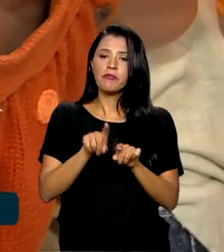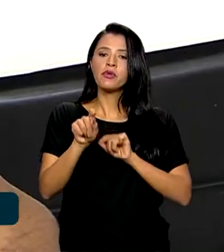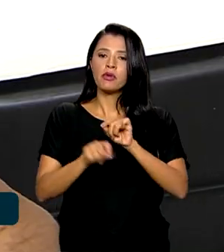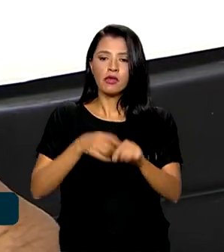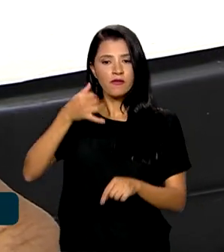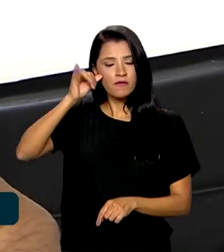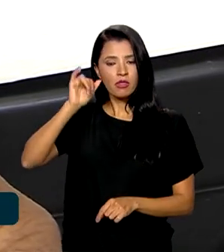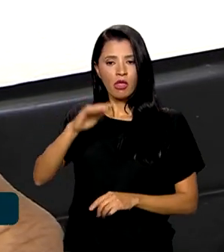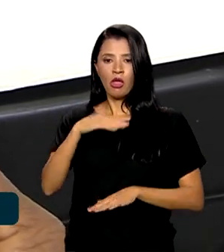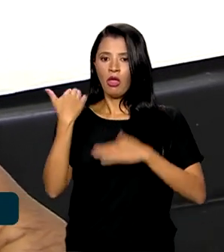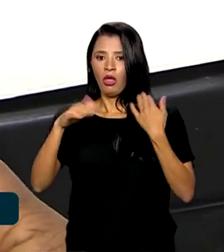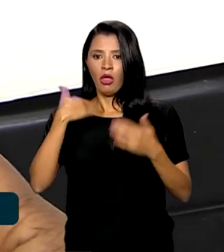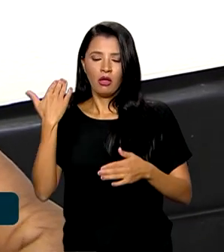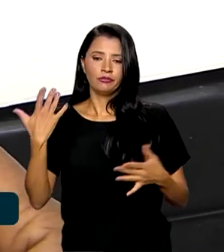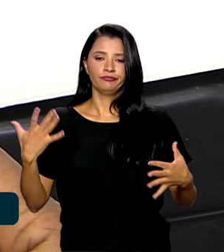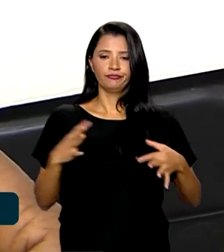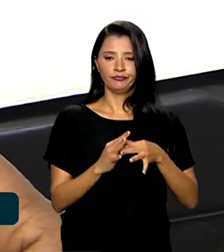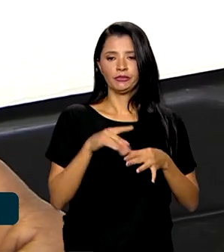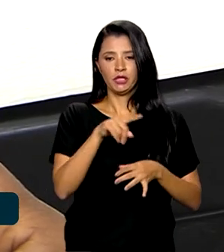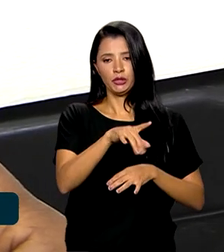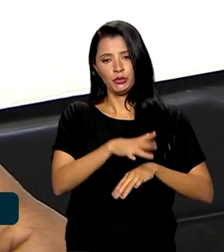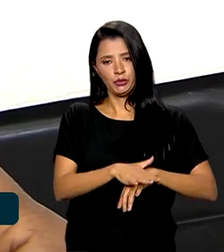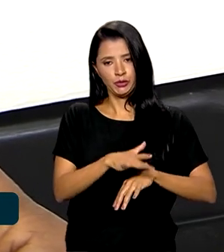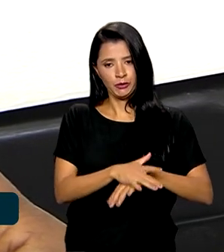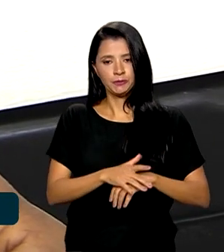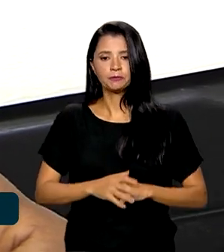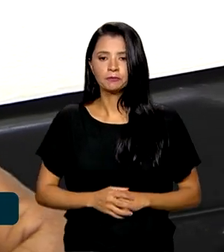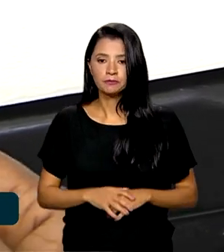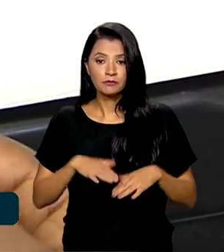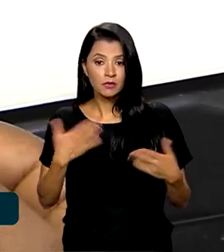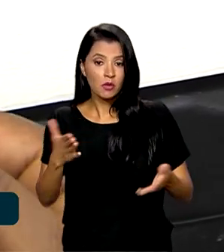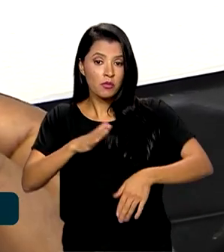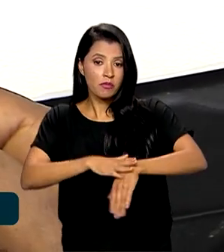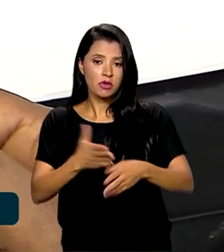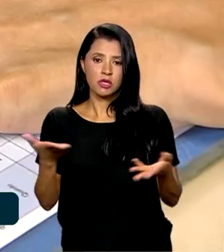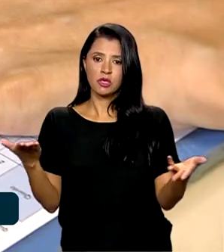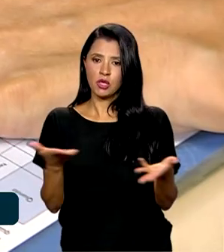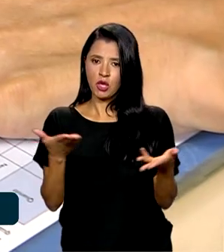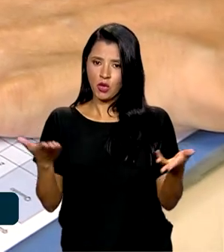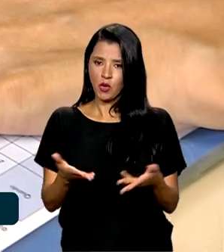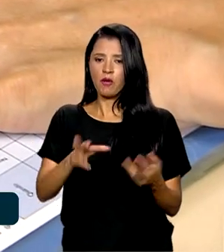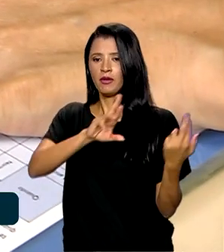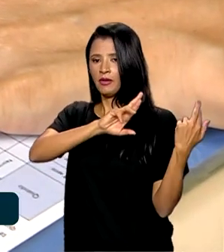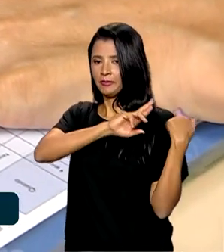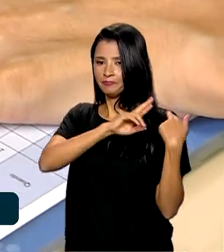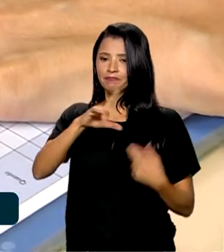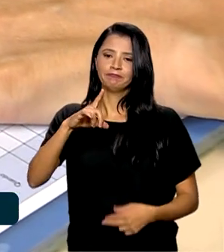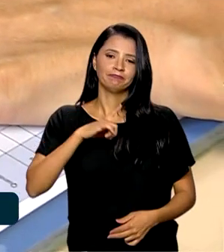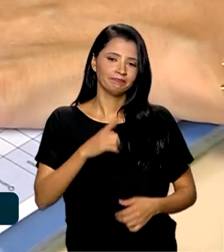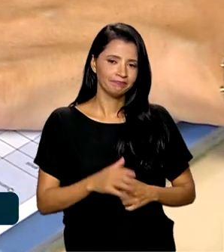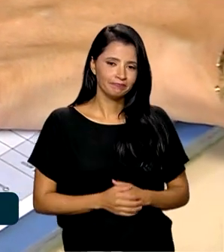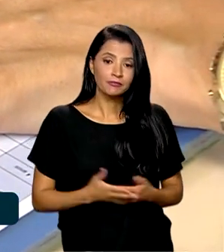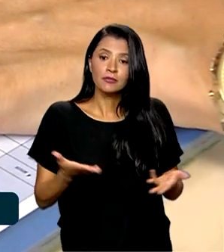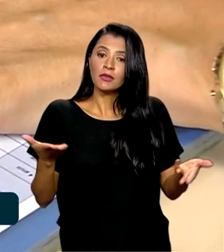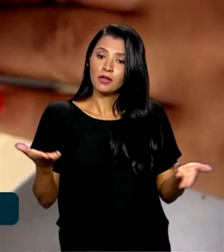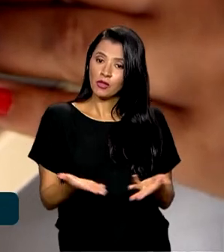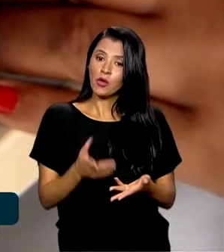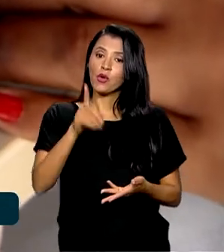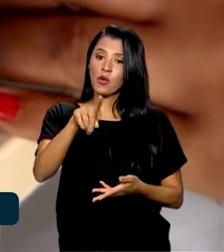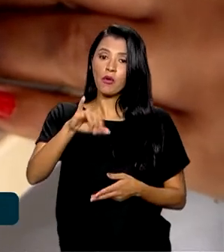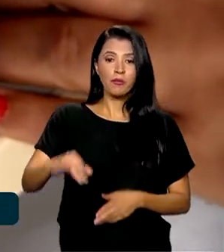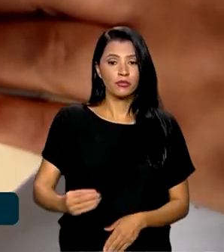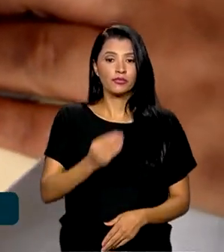evitar mortes associadas a elas. Então chegou a hora da responsabilidade. Agora é a